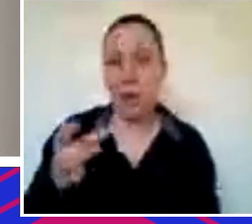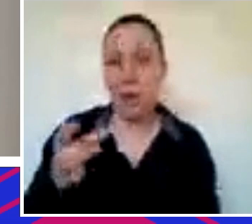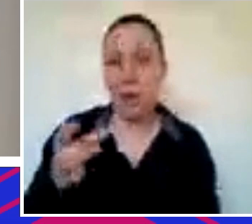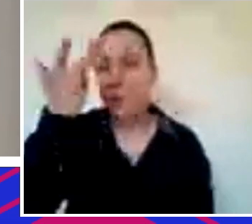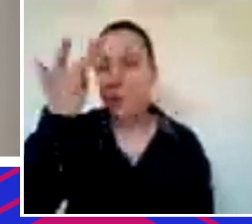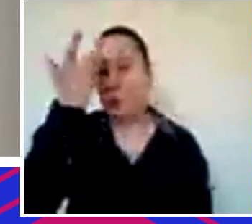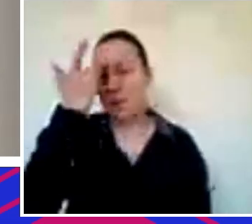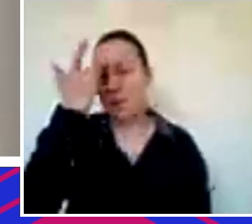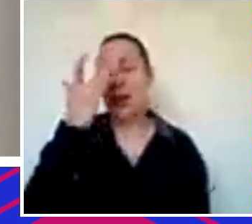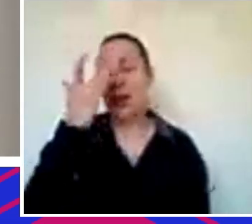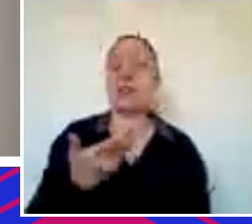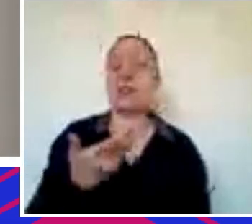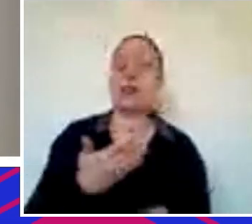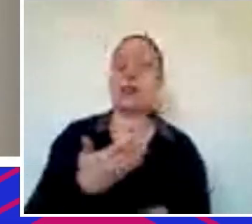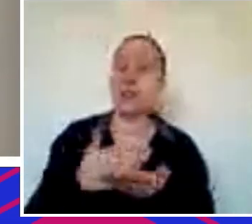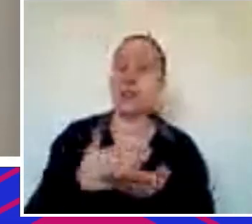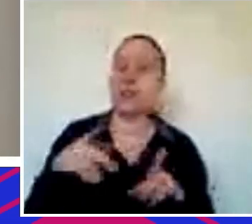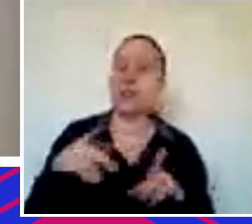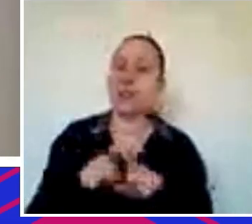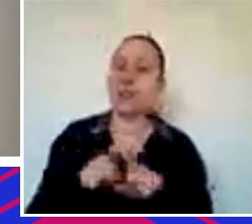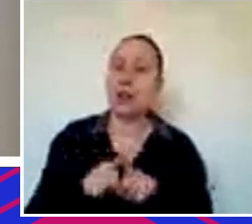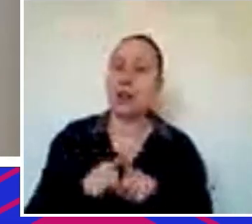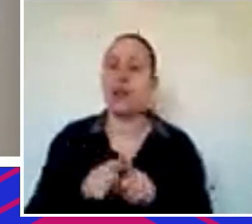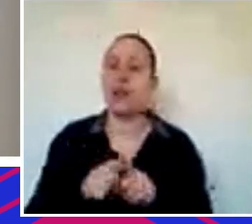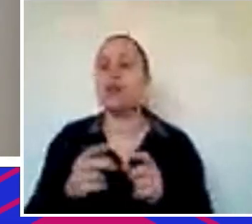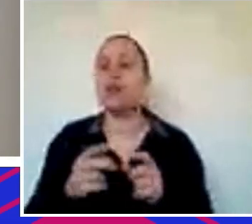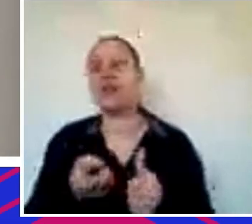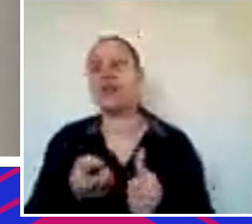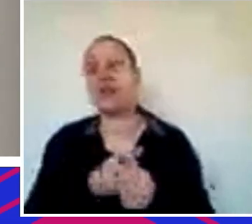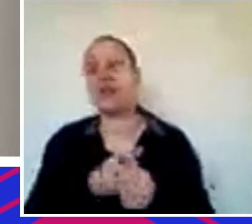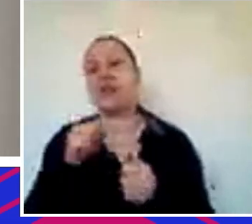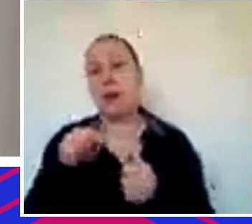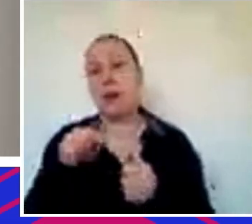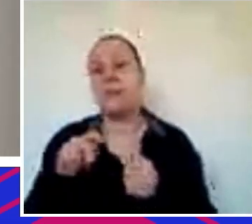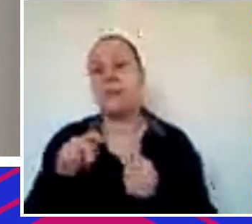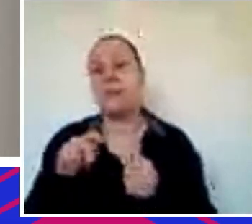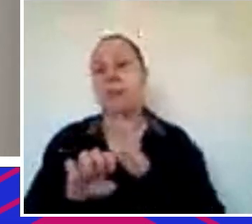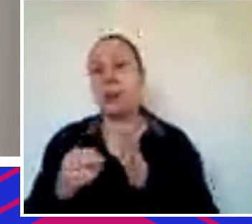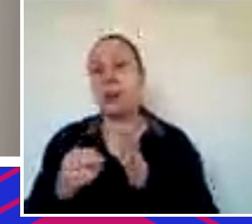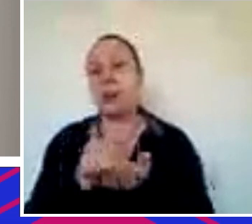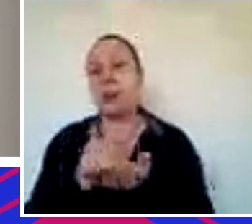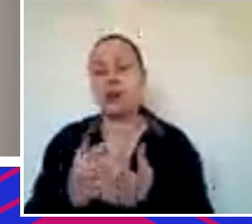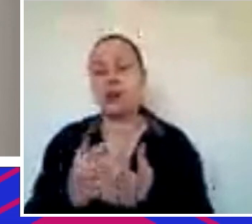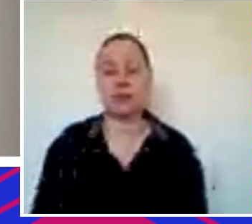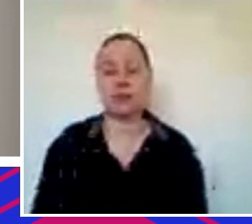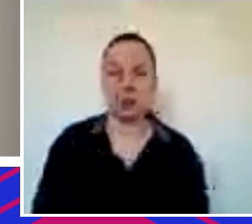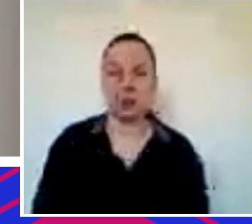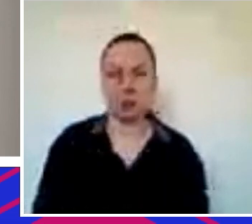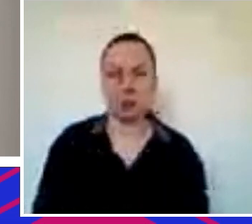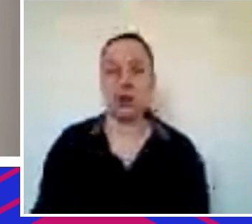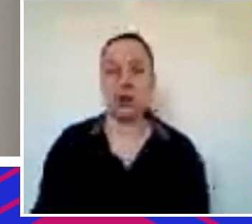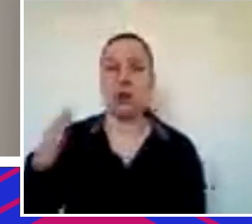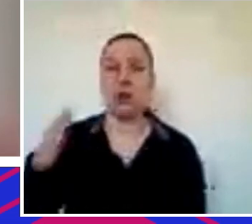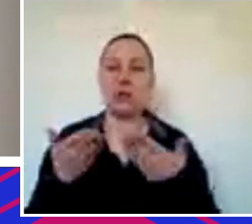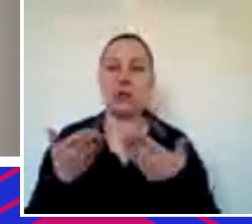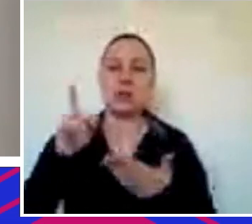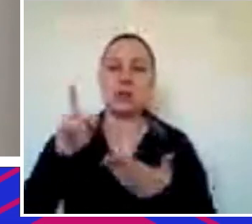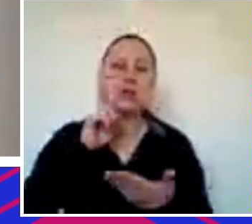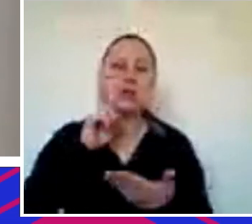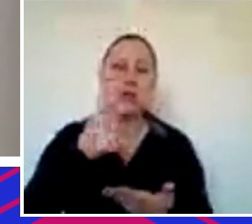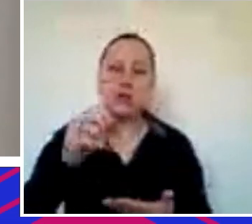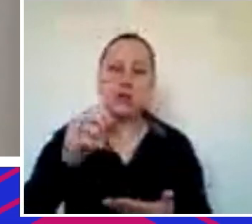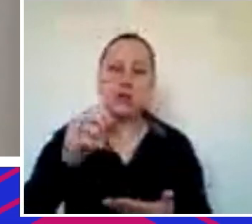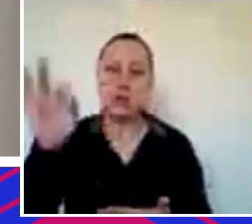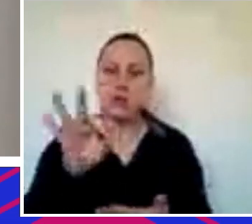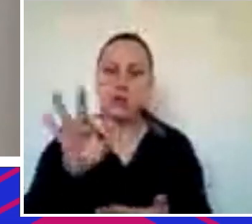e começou a ter espaço para trazer também a alternativa de dívida para o ecossistema, né? Hoje, nos Estados Unidos, mais ou menos 20% de todo o dinheiro do